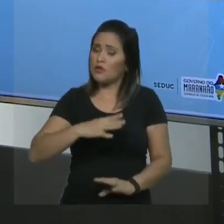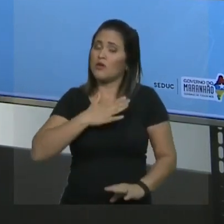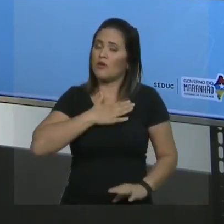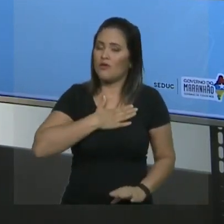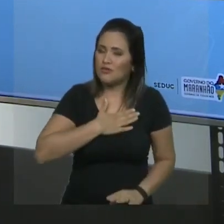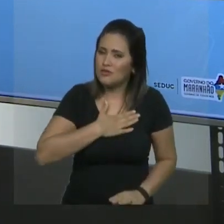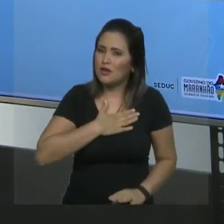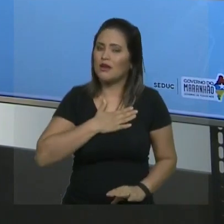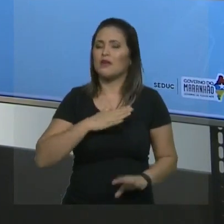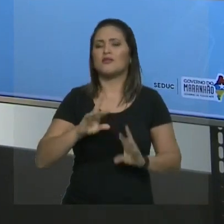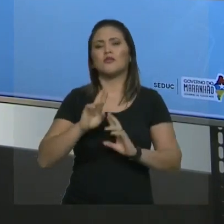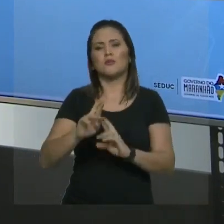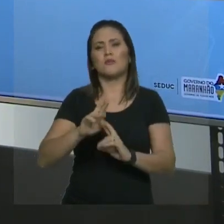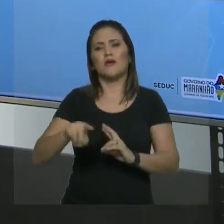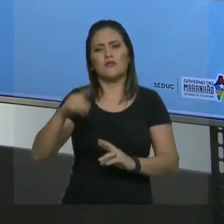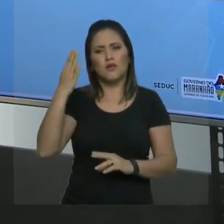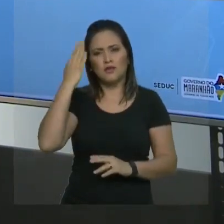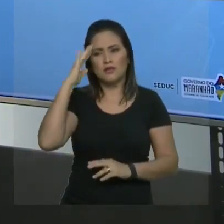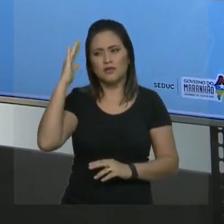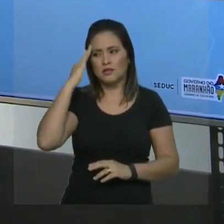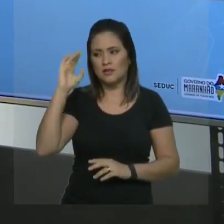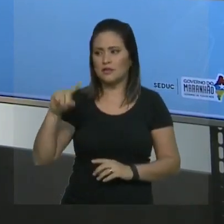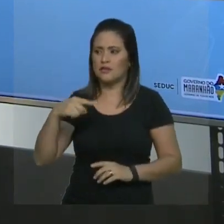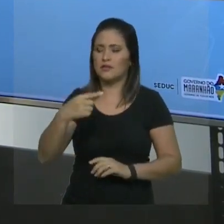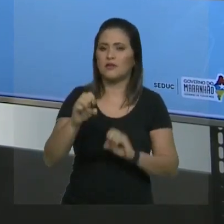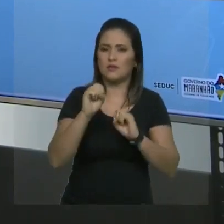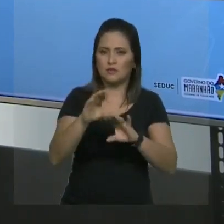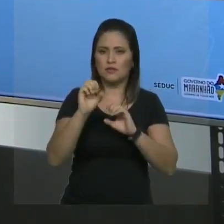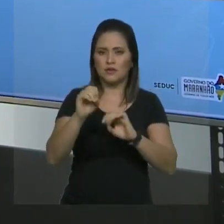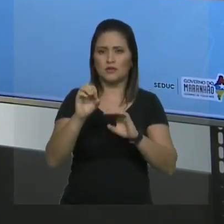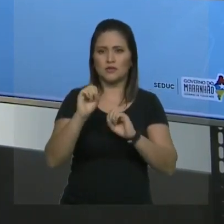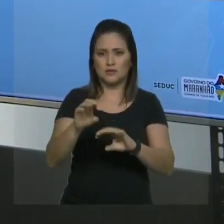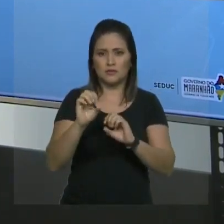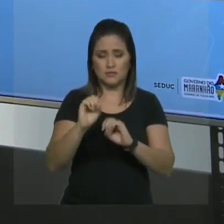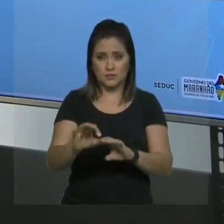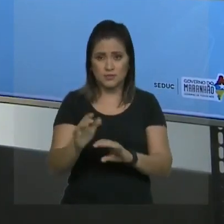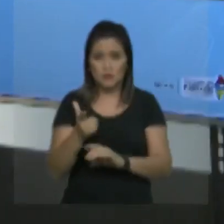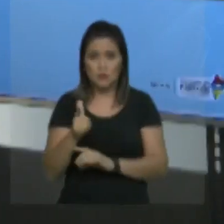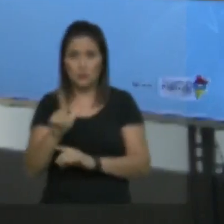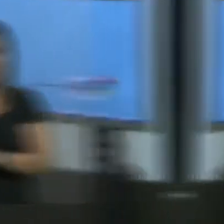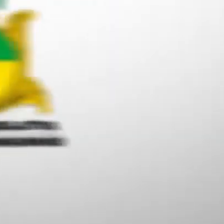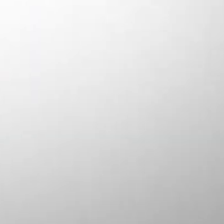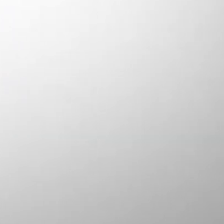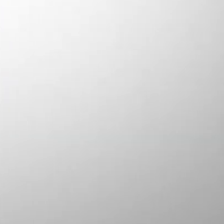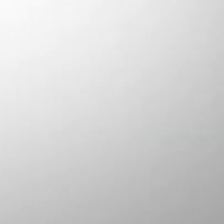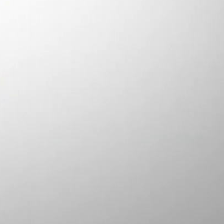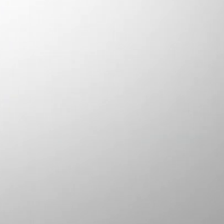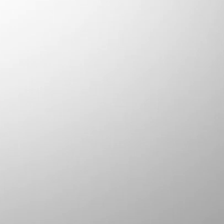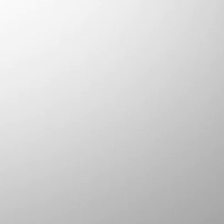as outras funções orgânicas. Tudo bem? Obrigado. E até a próxima.